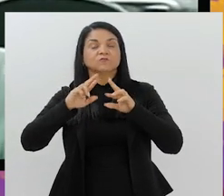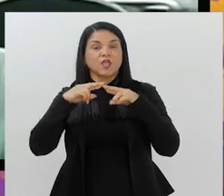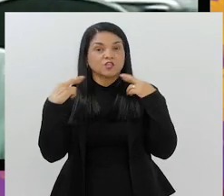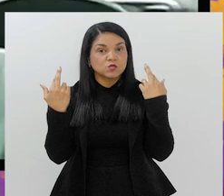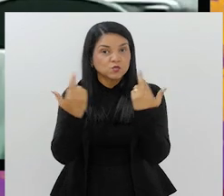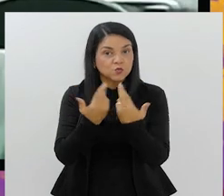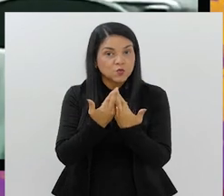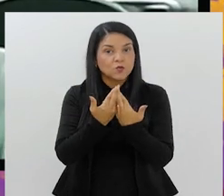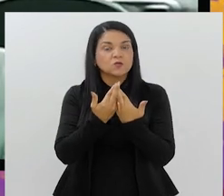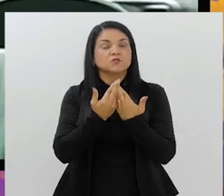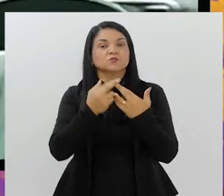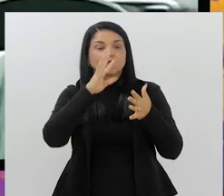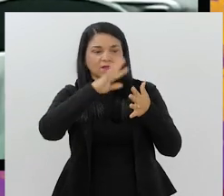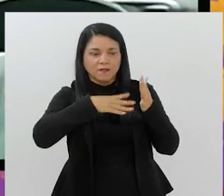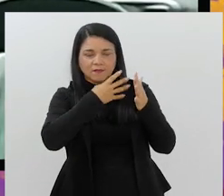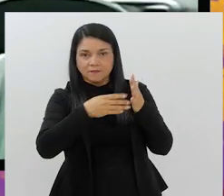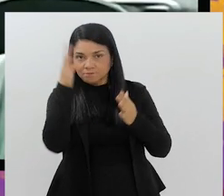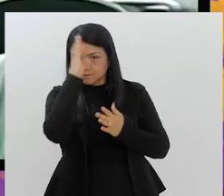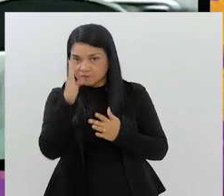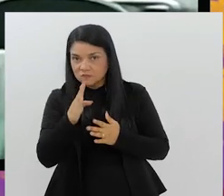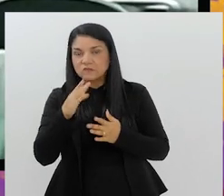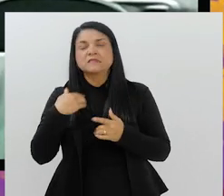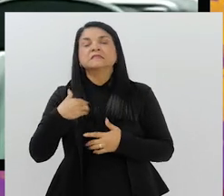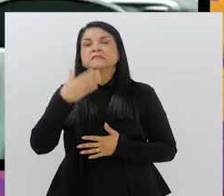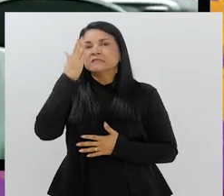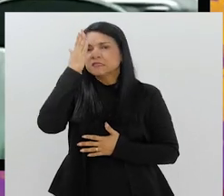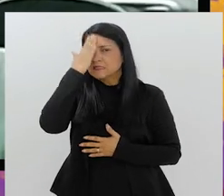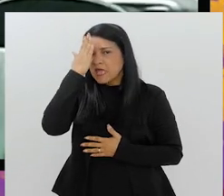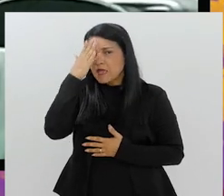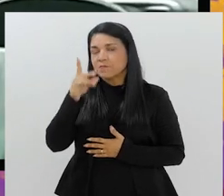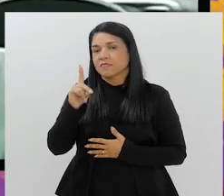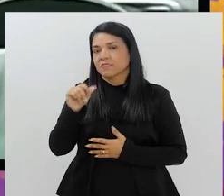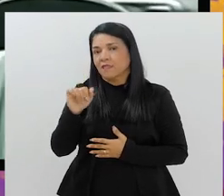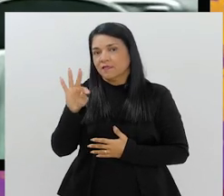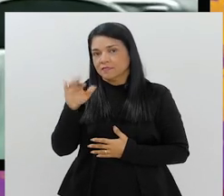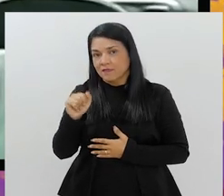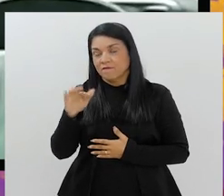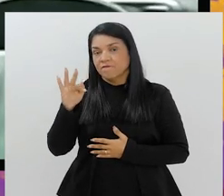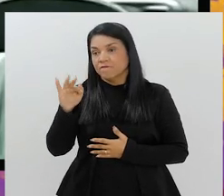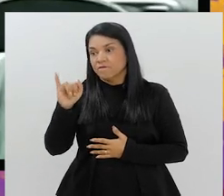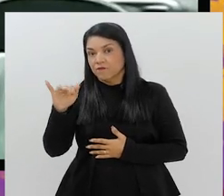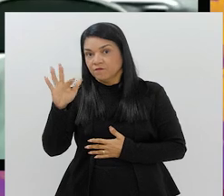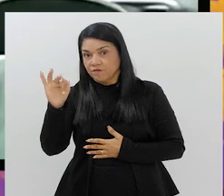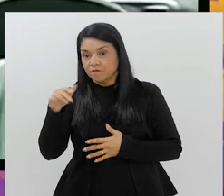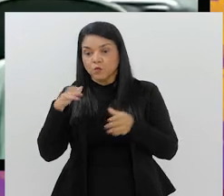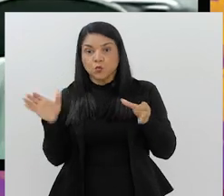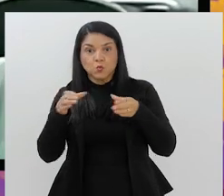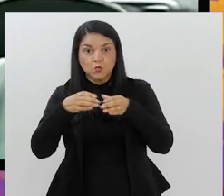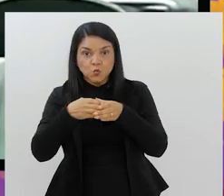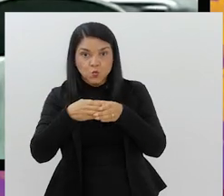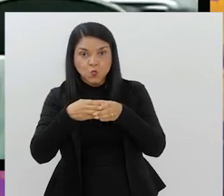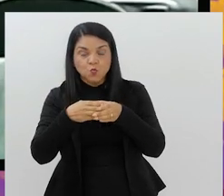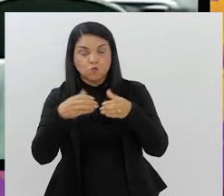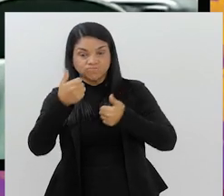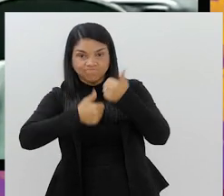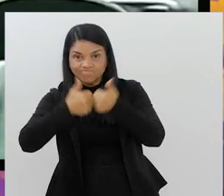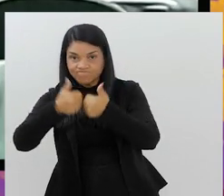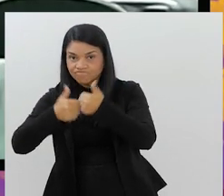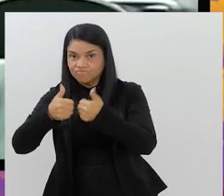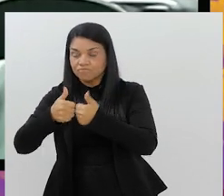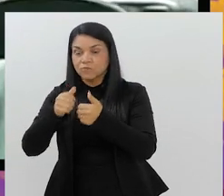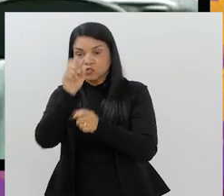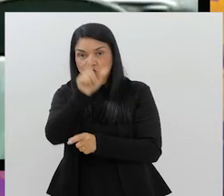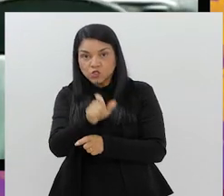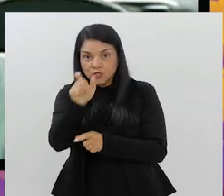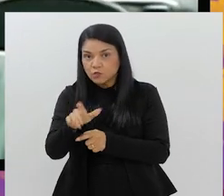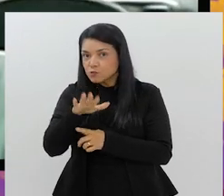calendário do futebol brasileiro, todos os clubes sabem que, em datas FIFA, quem tem elencos melhores, com jogadores mais